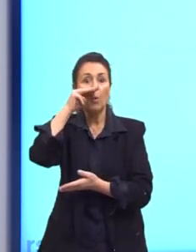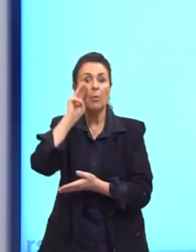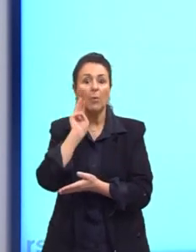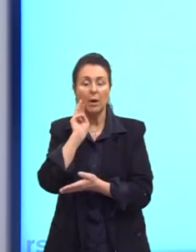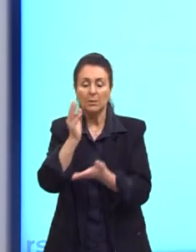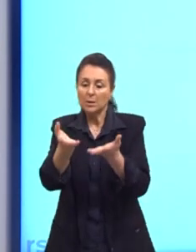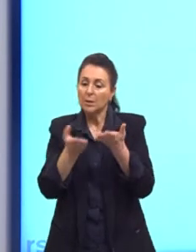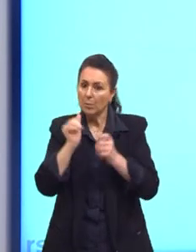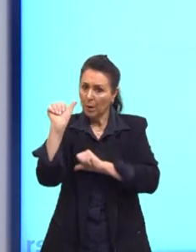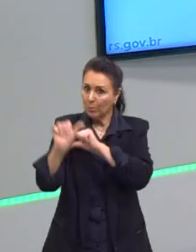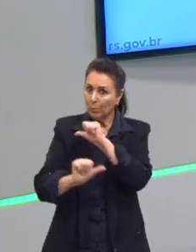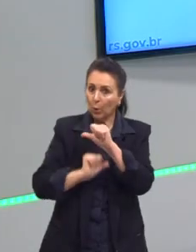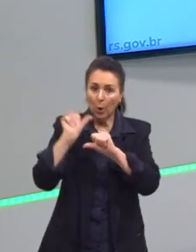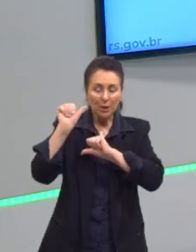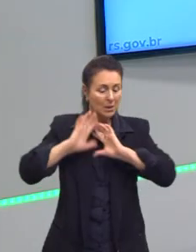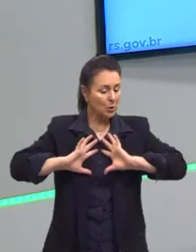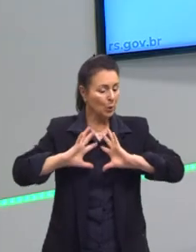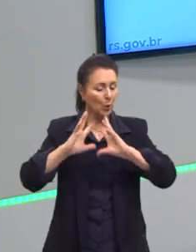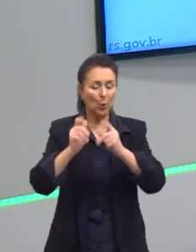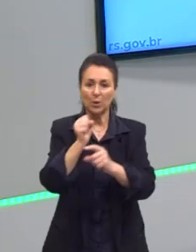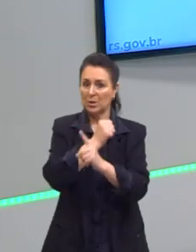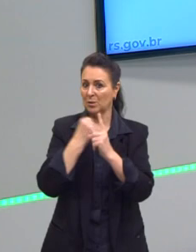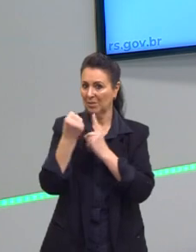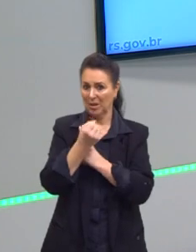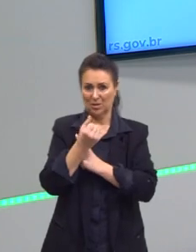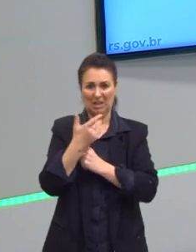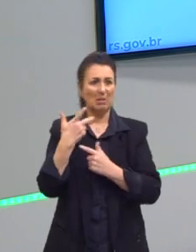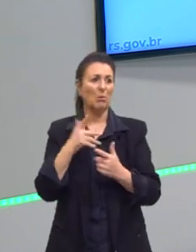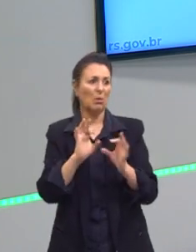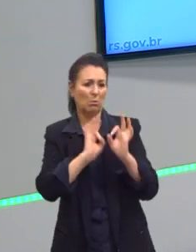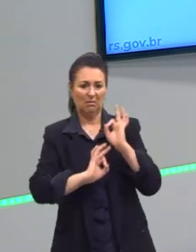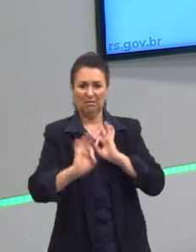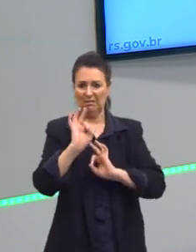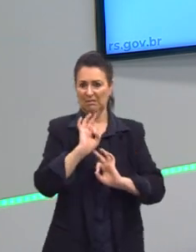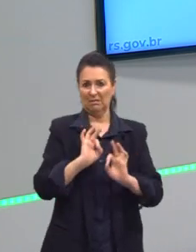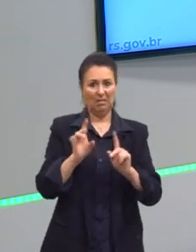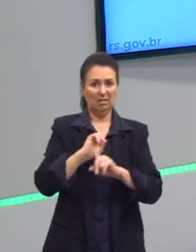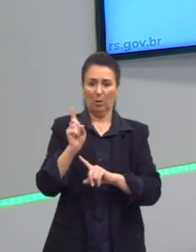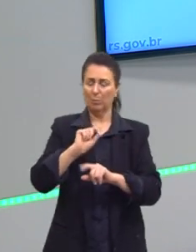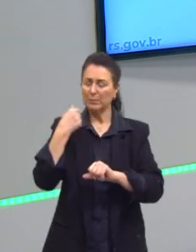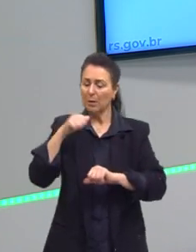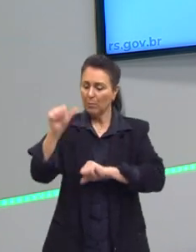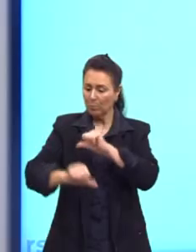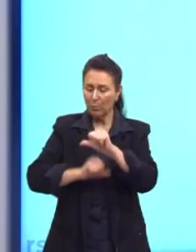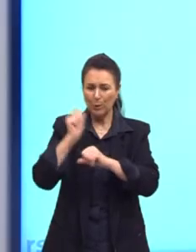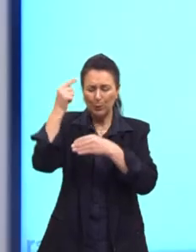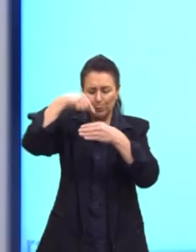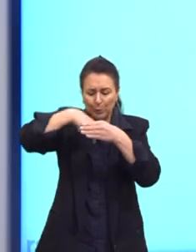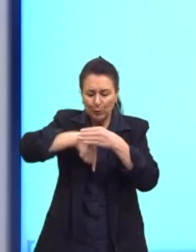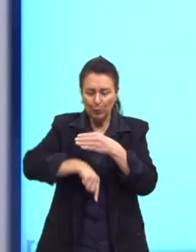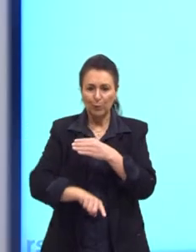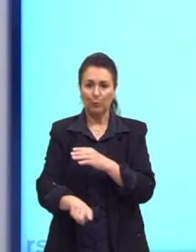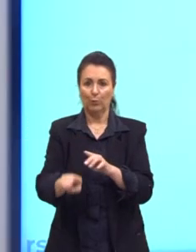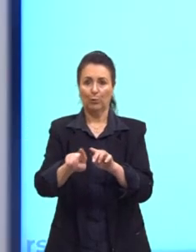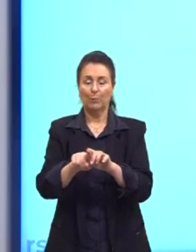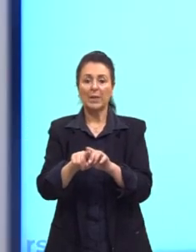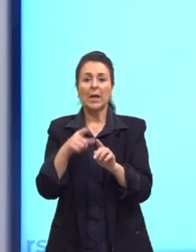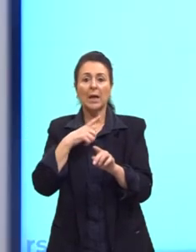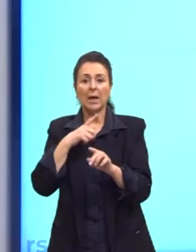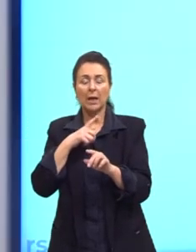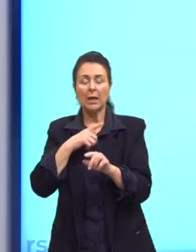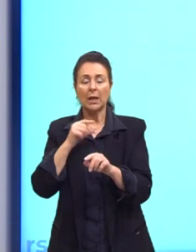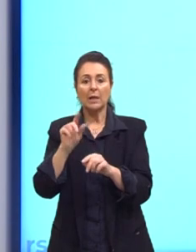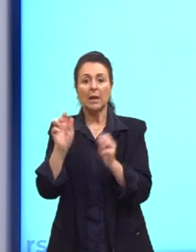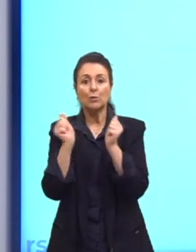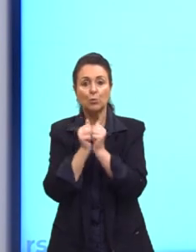total da sociedade, ele não quer reformar, ele quer mudar a sociedade. Ele parte do Hegel, que o Hegel defende que